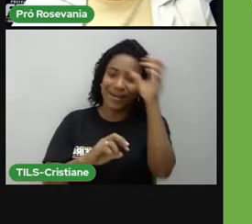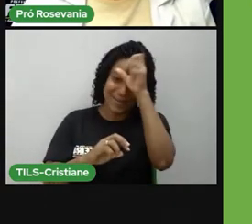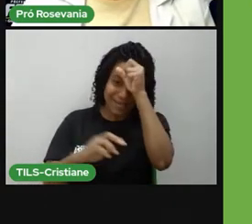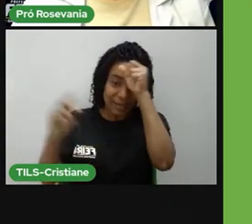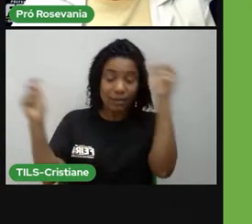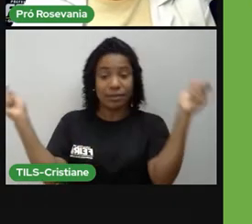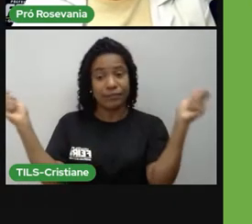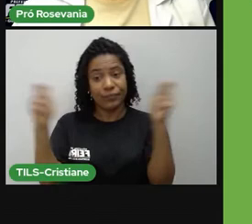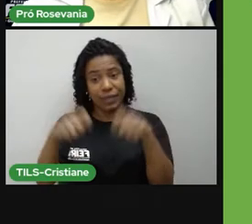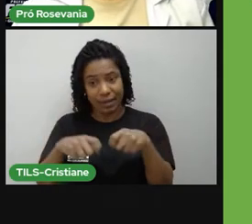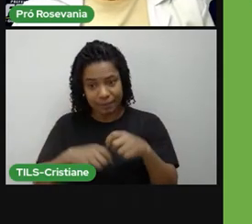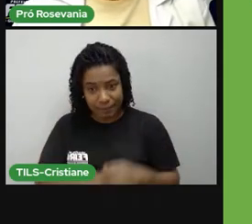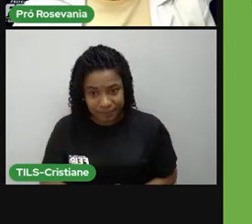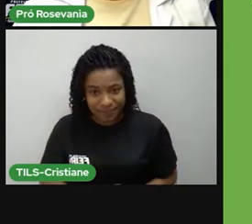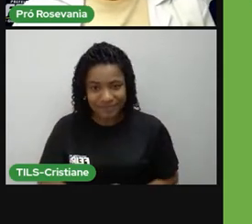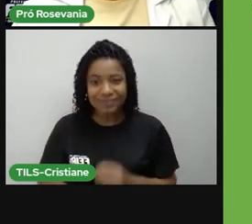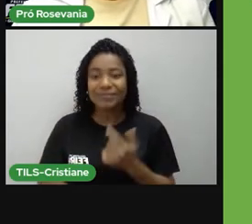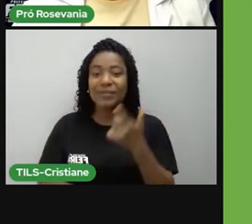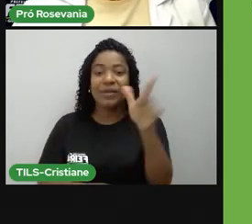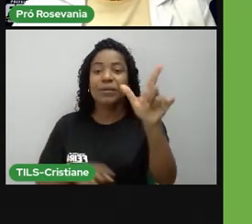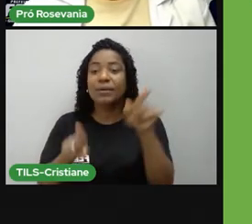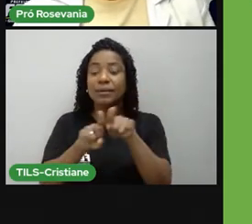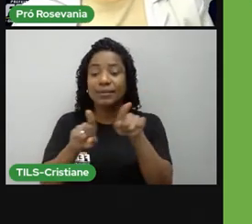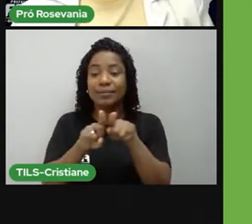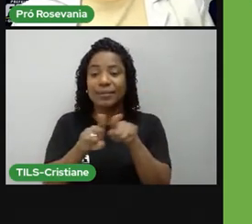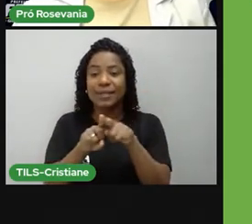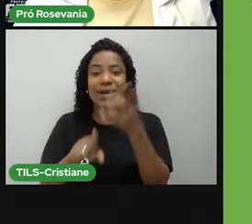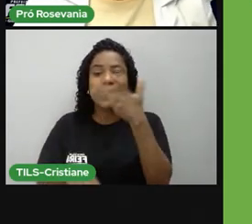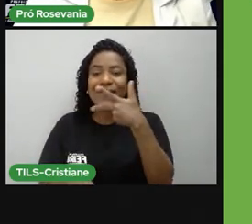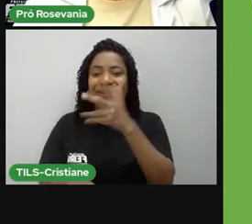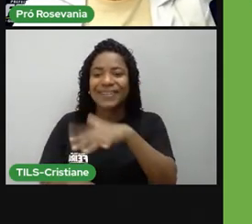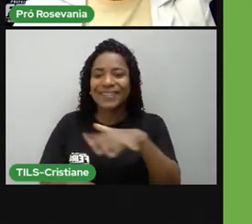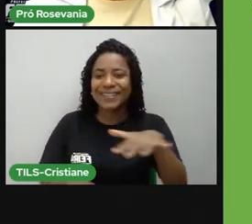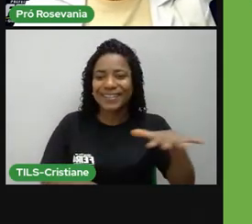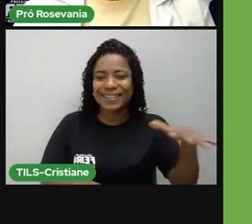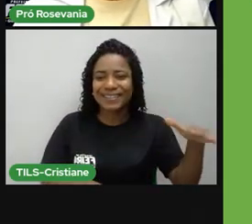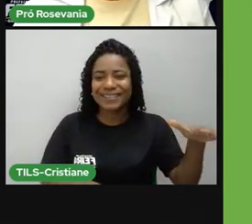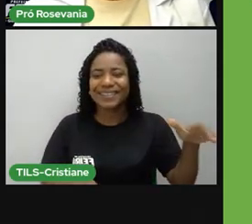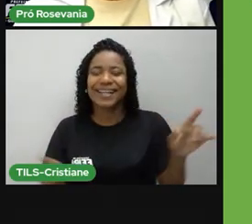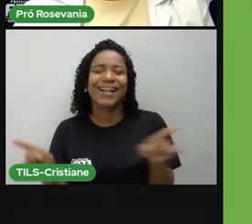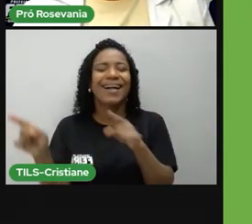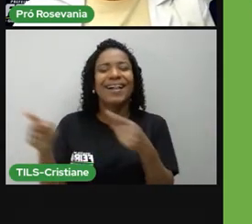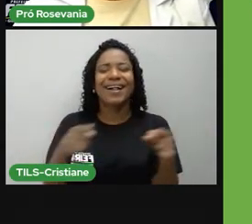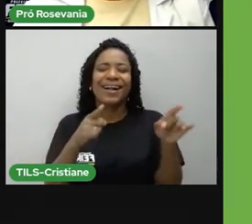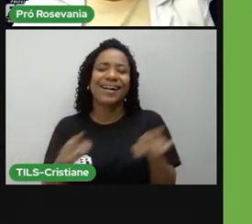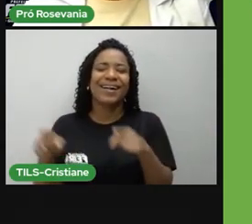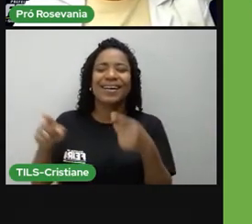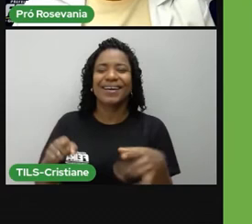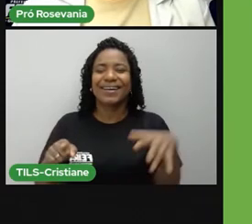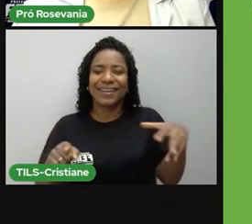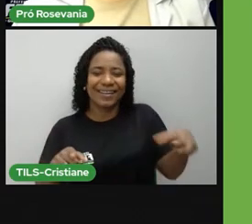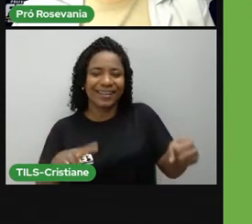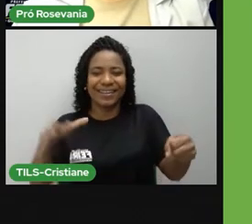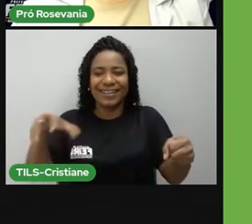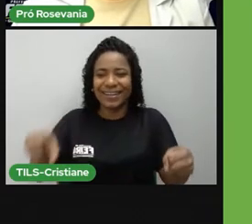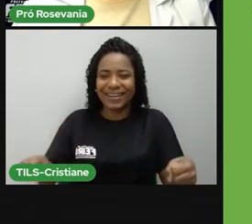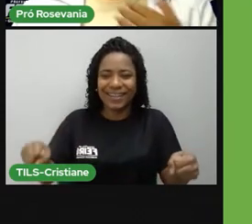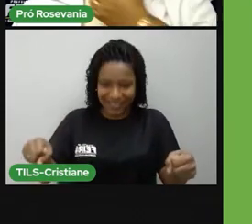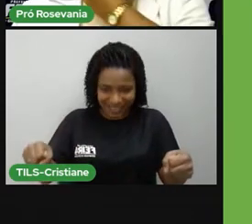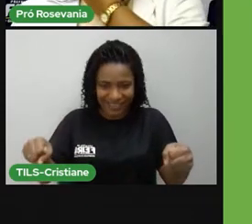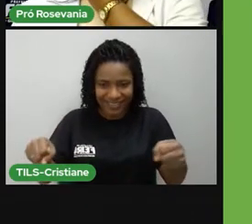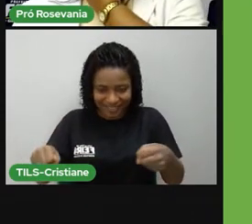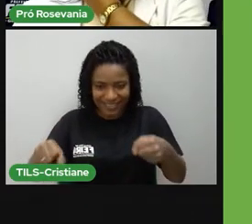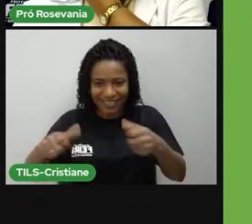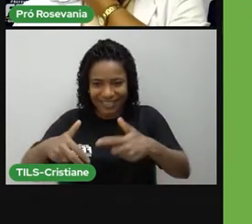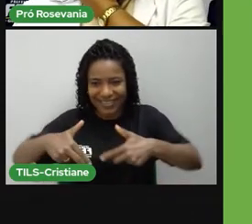característica da gente também, principalmente das crianças são, né, as cantigas de roda, aquelas brincadeiras de criança, e que sai